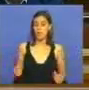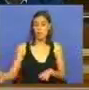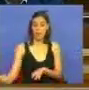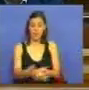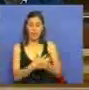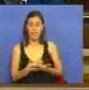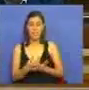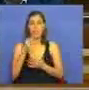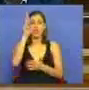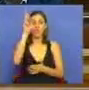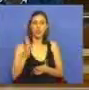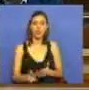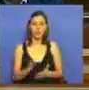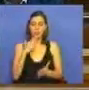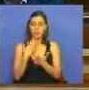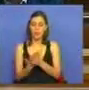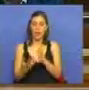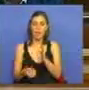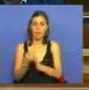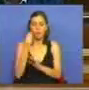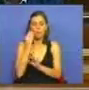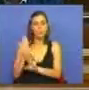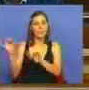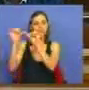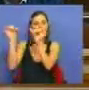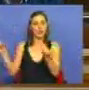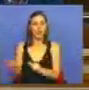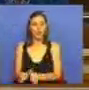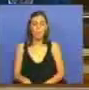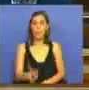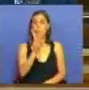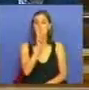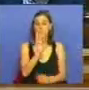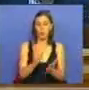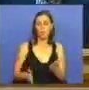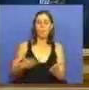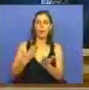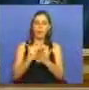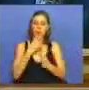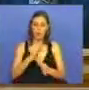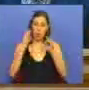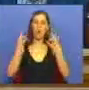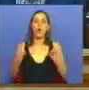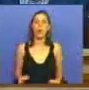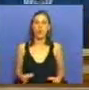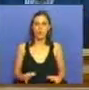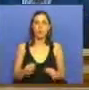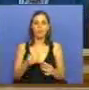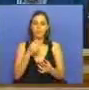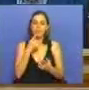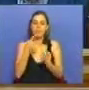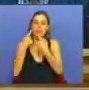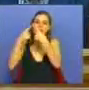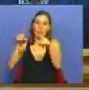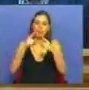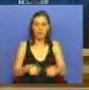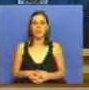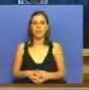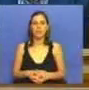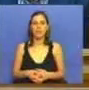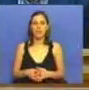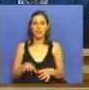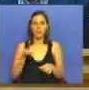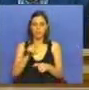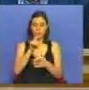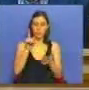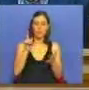receitas tarifárias geradas pelo sistema. Estas são duas propostas muito concretas para diversificar o financiamento.